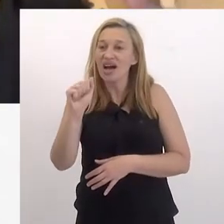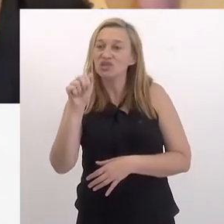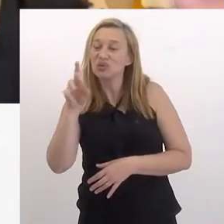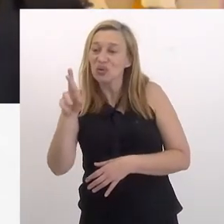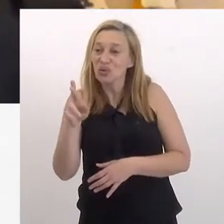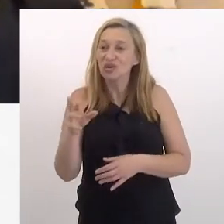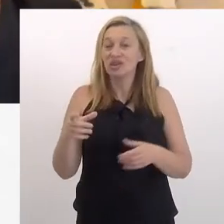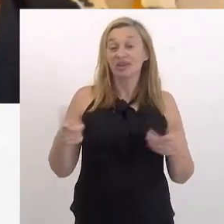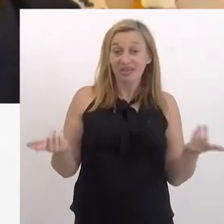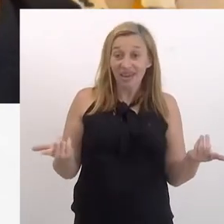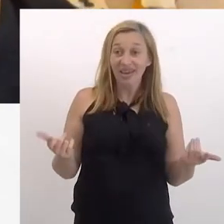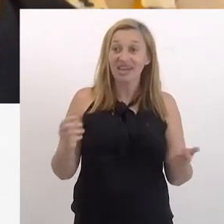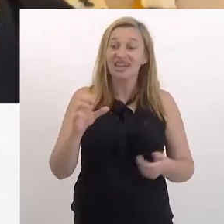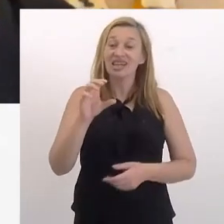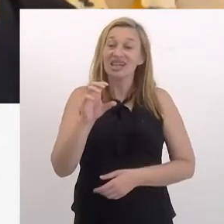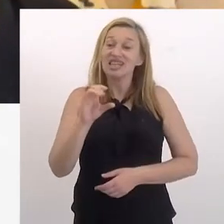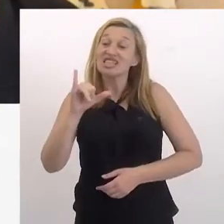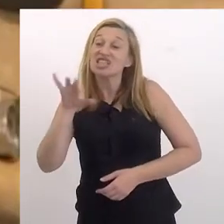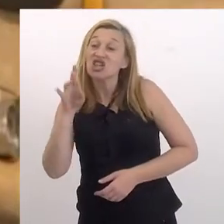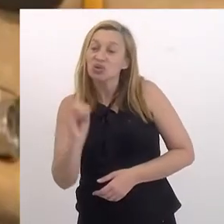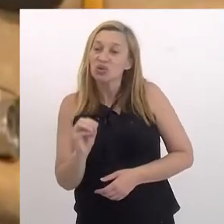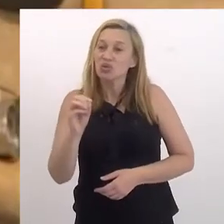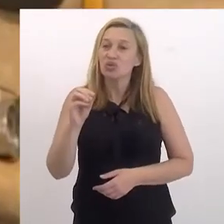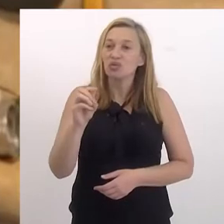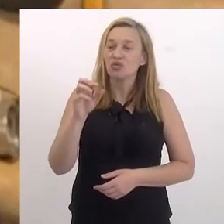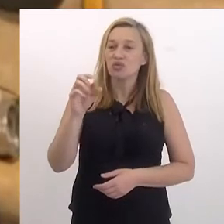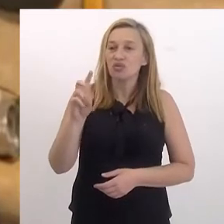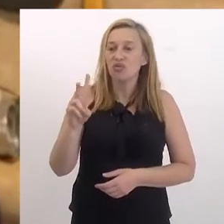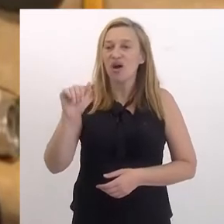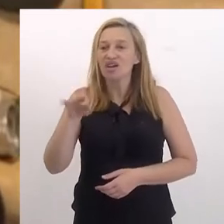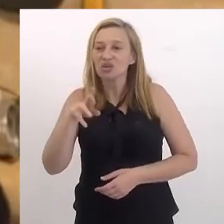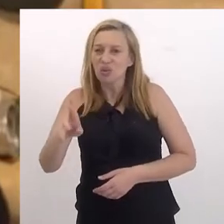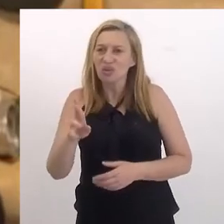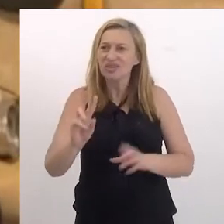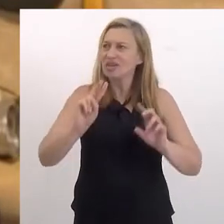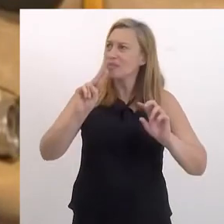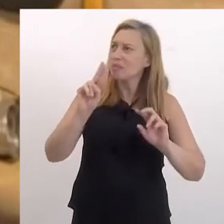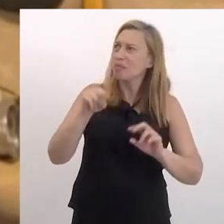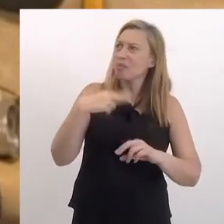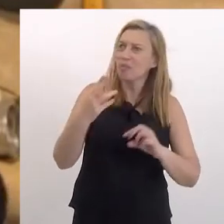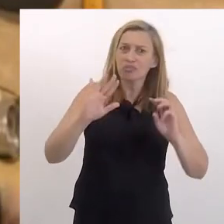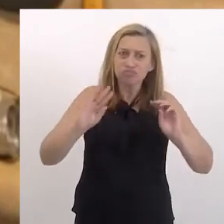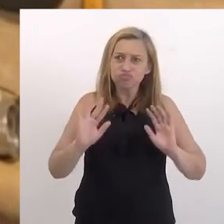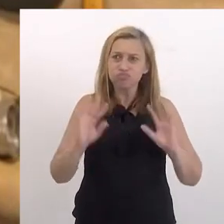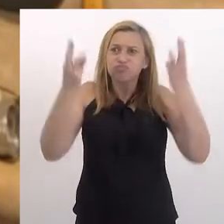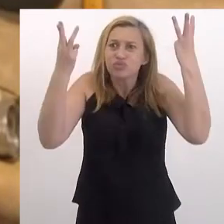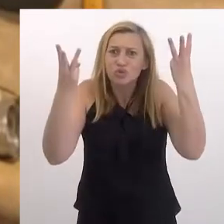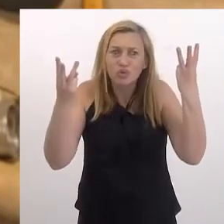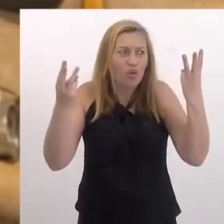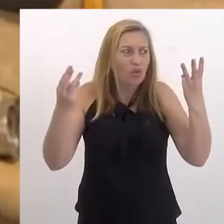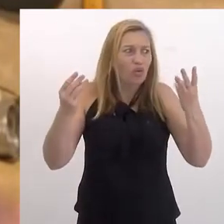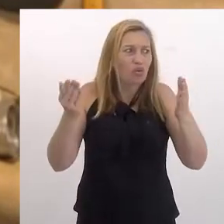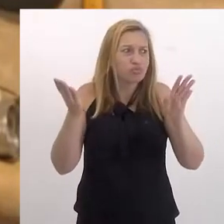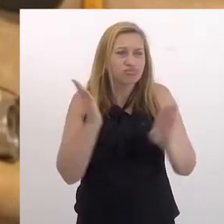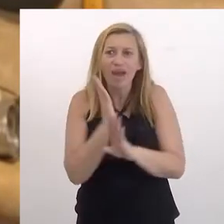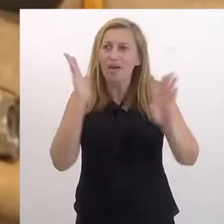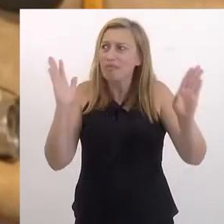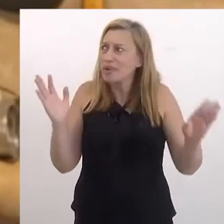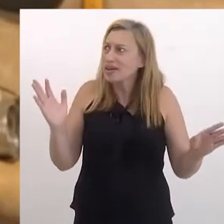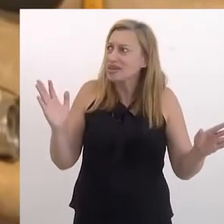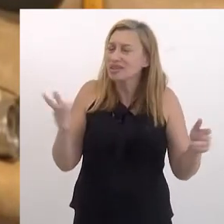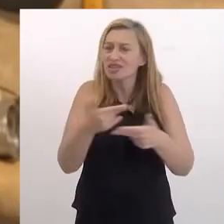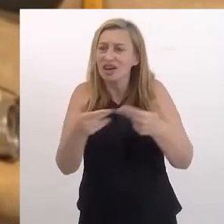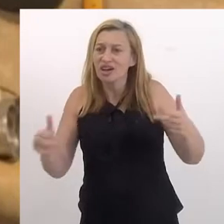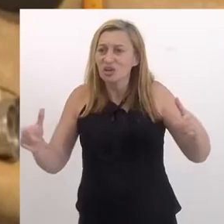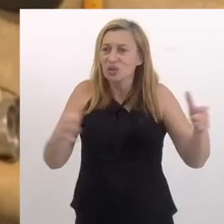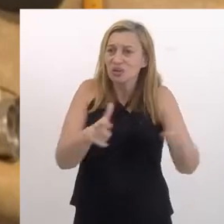naquela tenda ali do Circo Voador, e, de repente, a gente estava no Brasil inteiro fazendo show em estádios de futebol com milhares de pessoas.